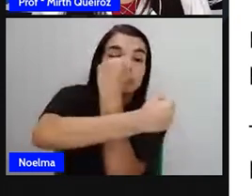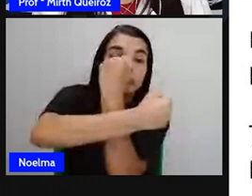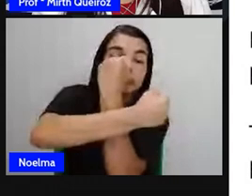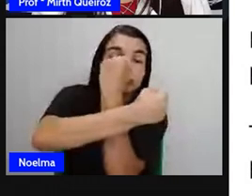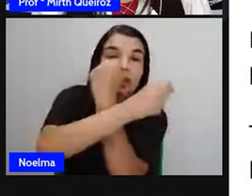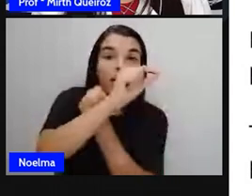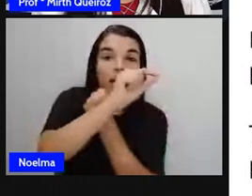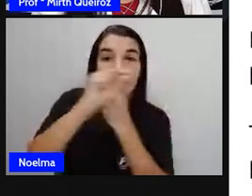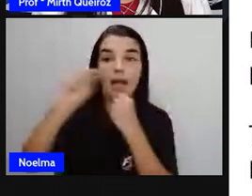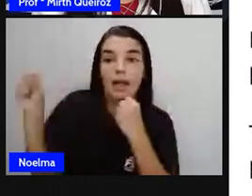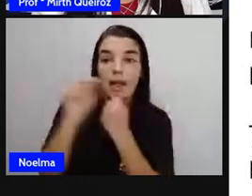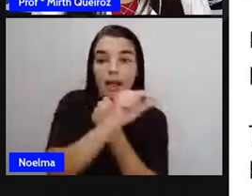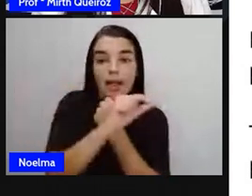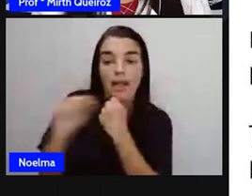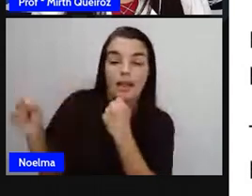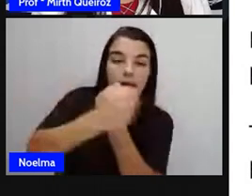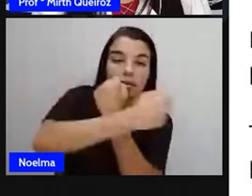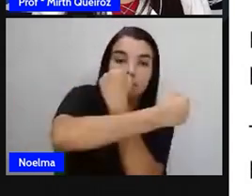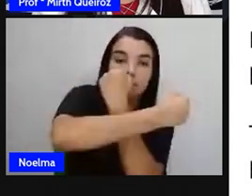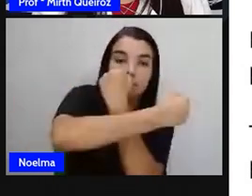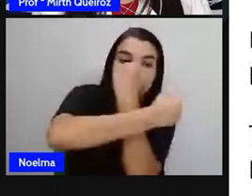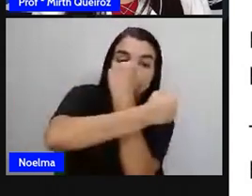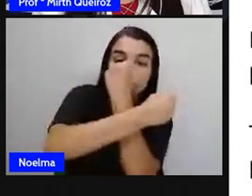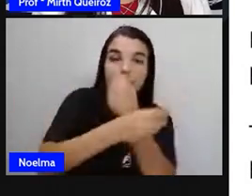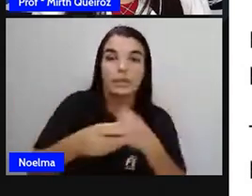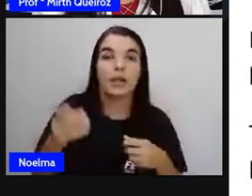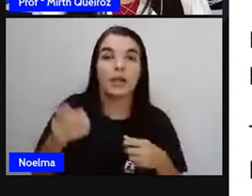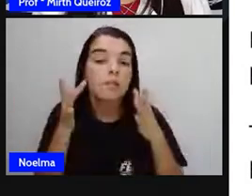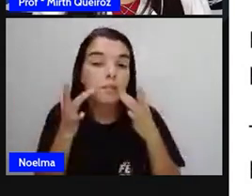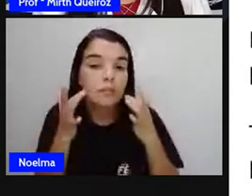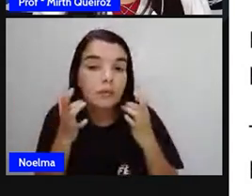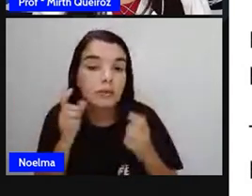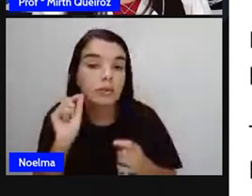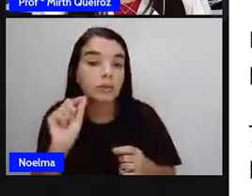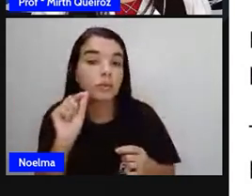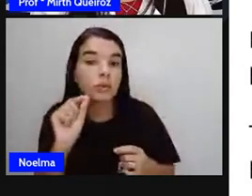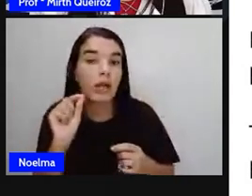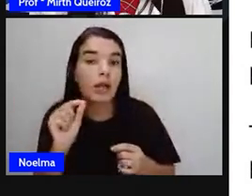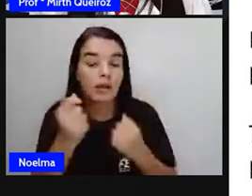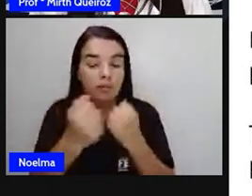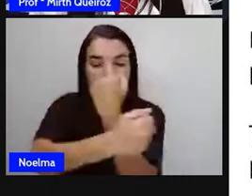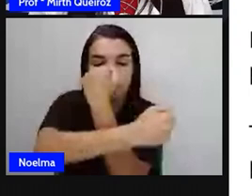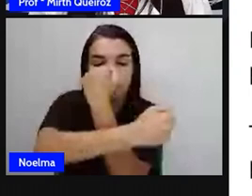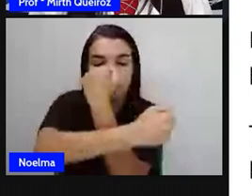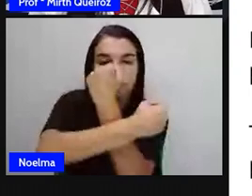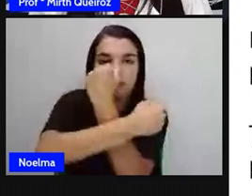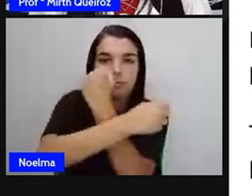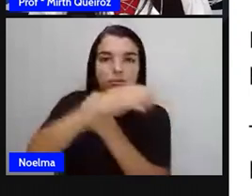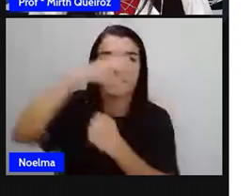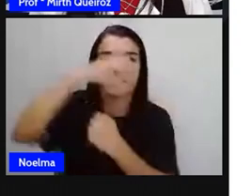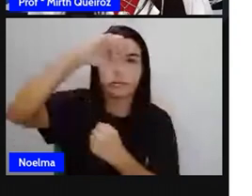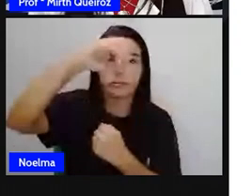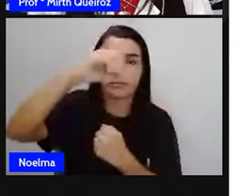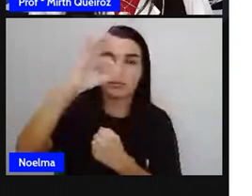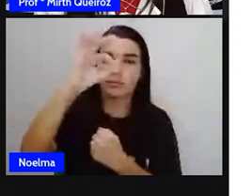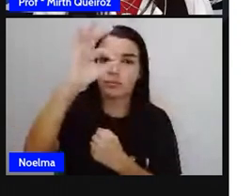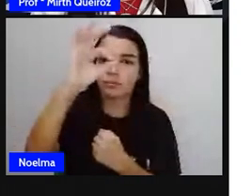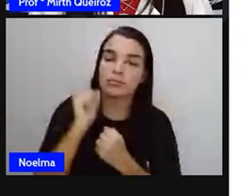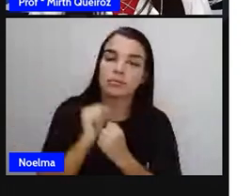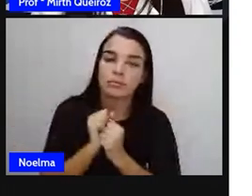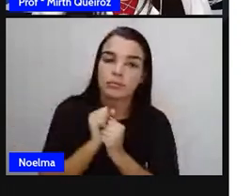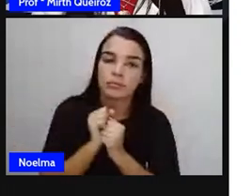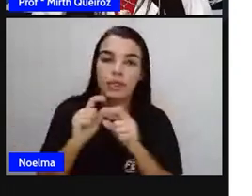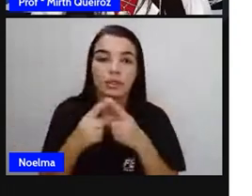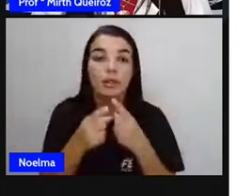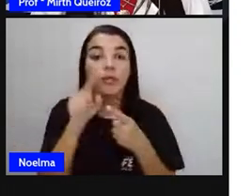se cruzam, apresentando um ponto em comum e formando aí ângulos de 90 graus. E o que